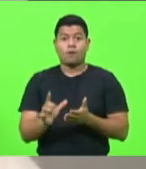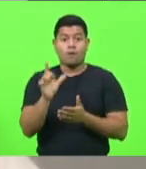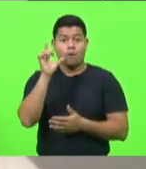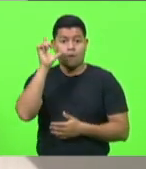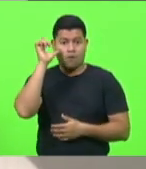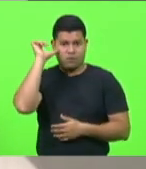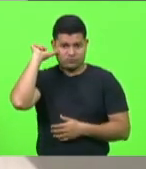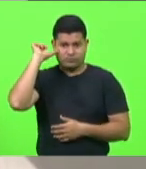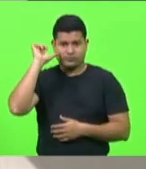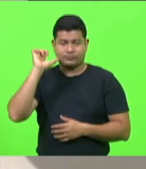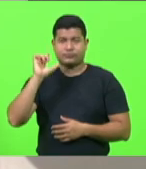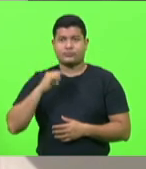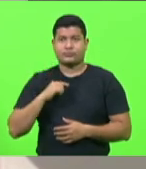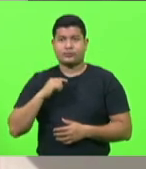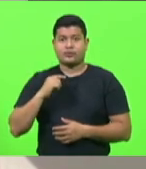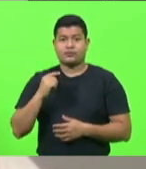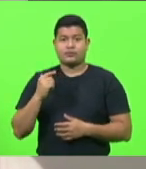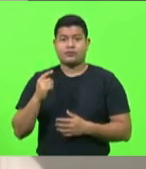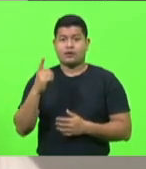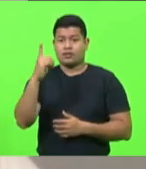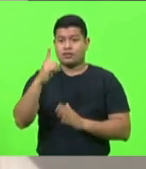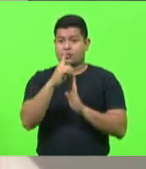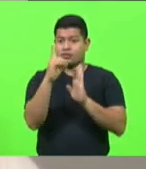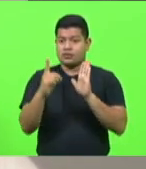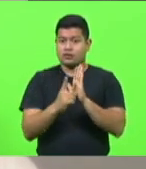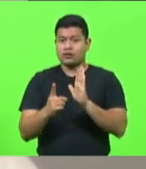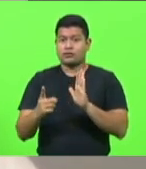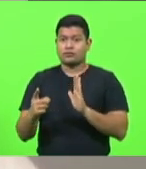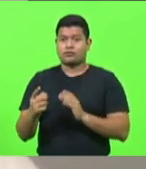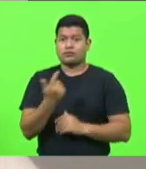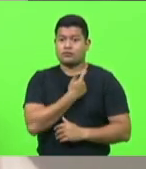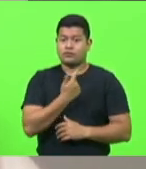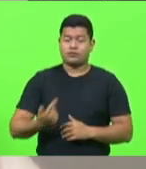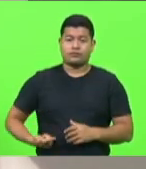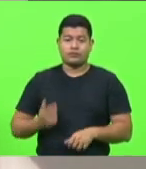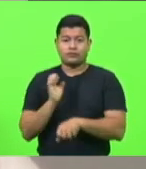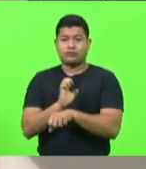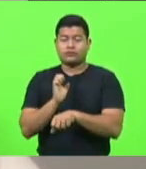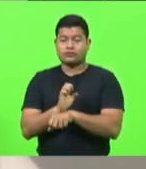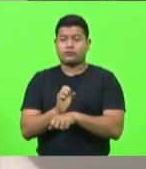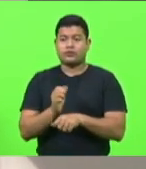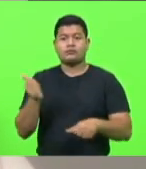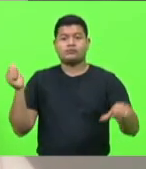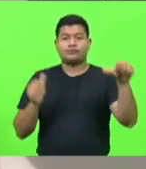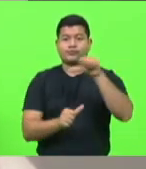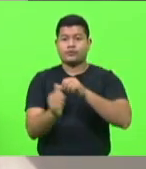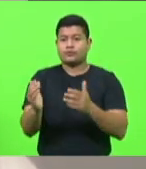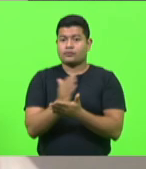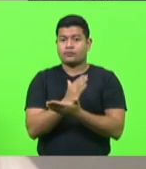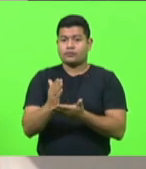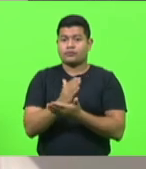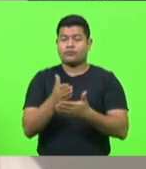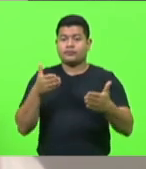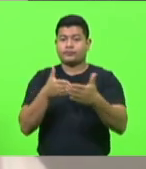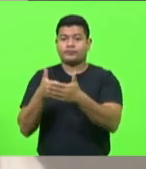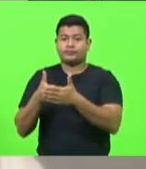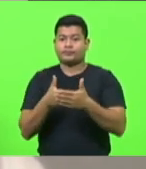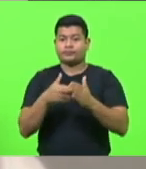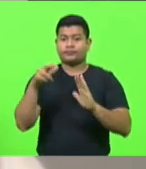mais um decreto do governo estadual promoveu algumas mudanças nas restrições relacionadas ao Covid-19.